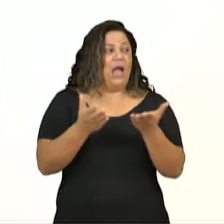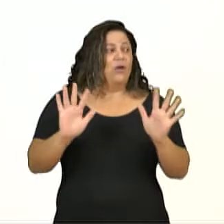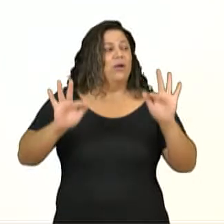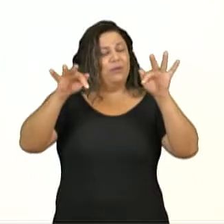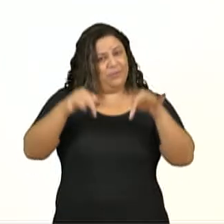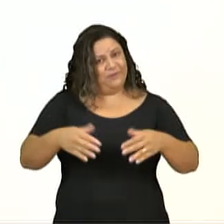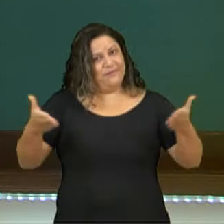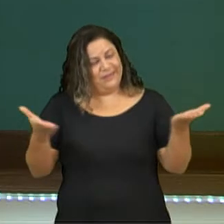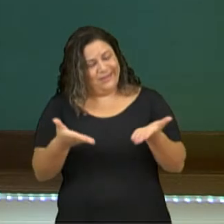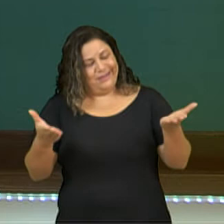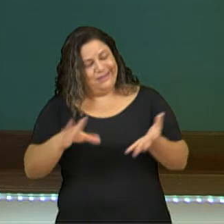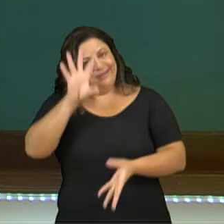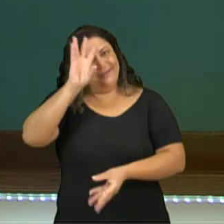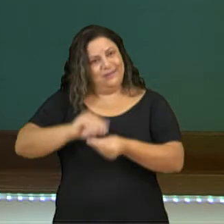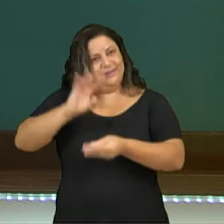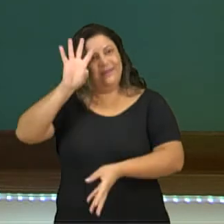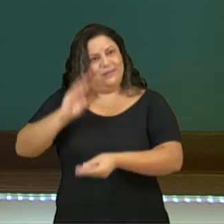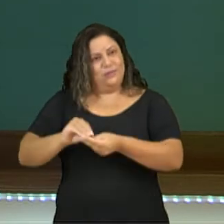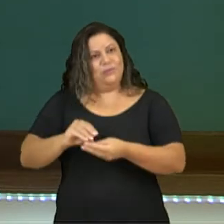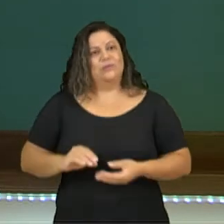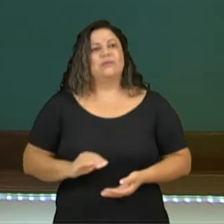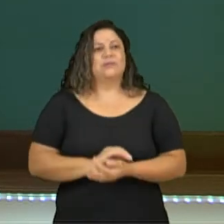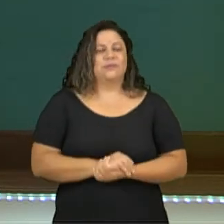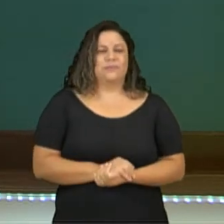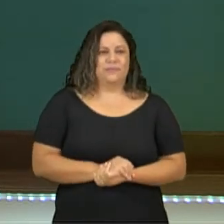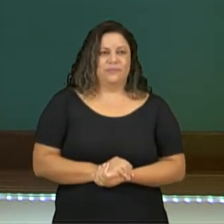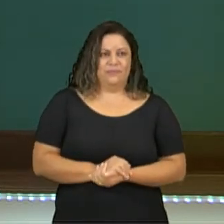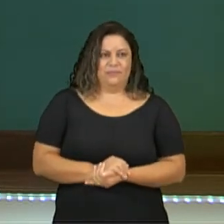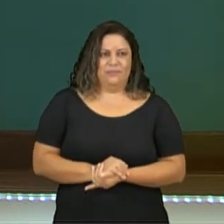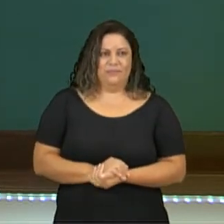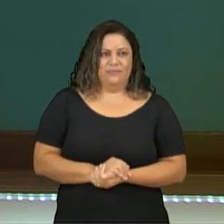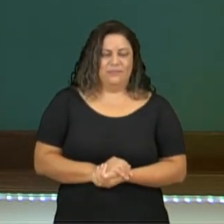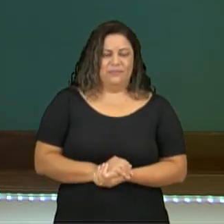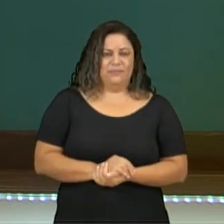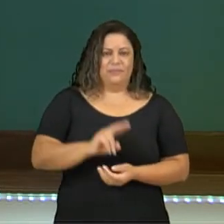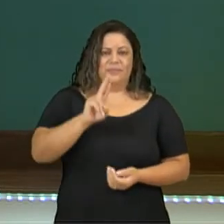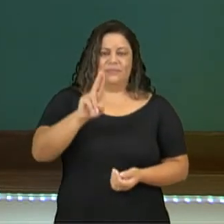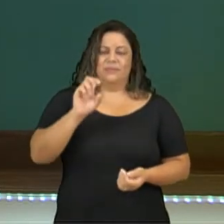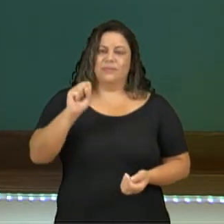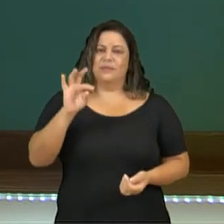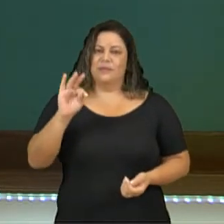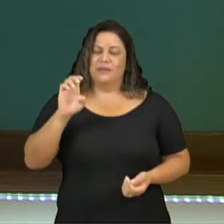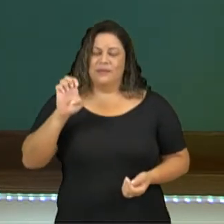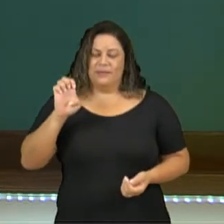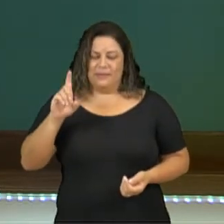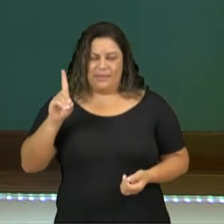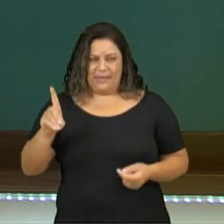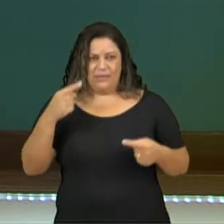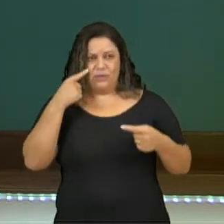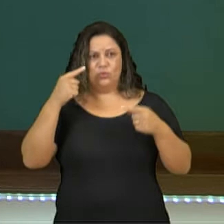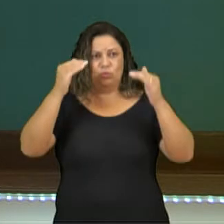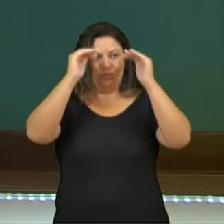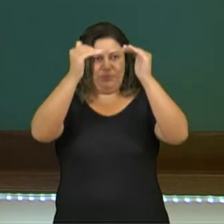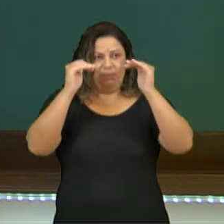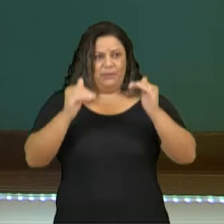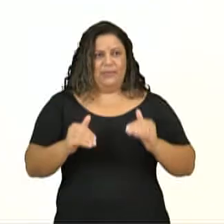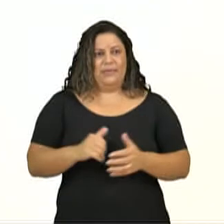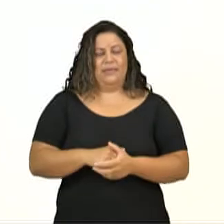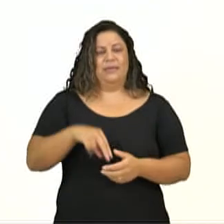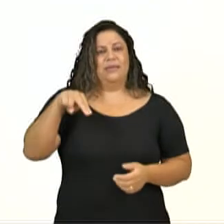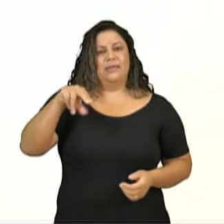aqui, gente, para concluir, temos então aqui um resuminho. Para usted, então o que a gente faz aqui, ó. O verbo